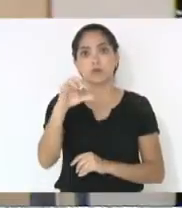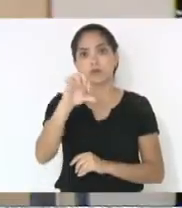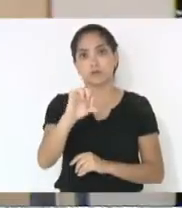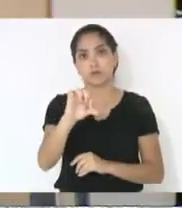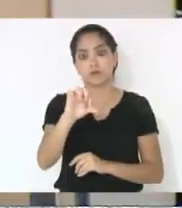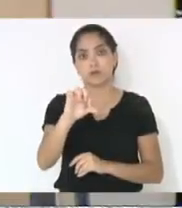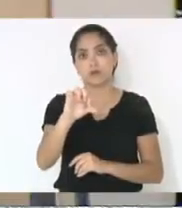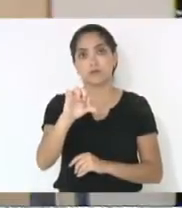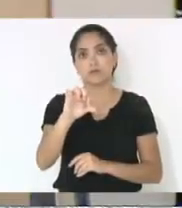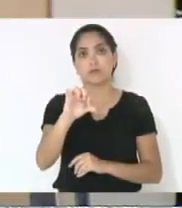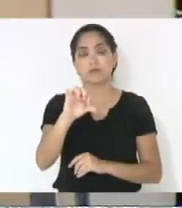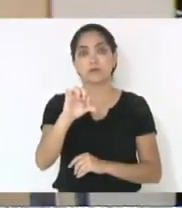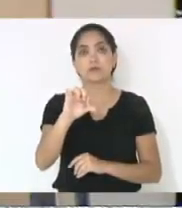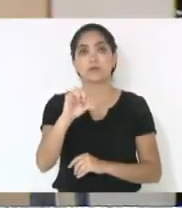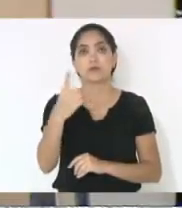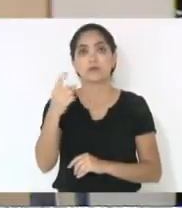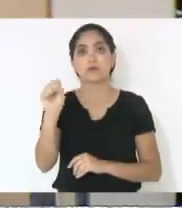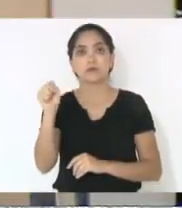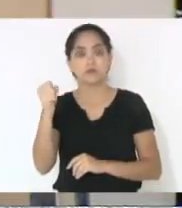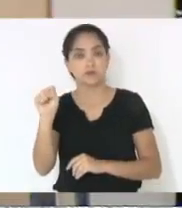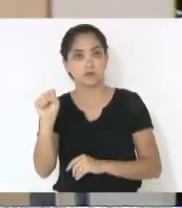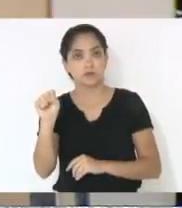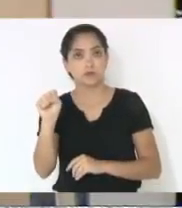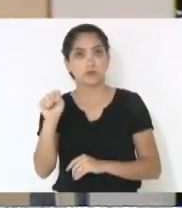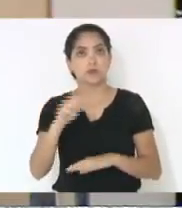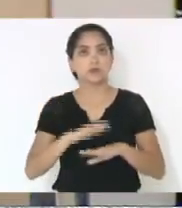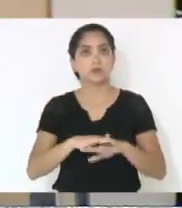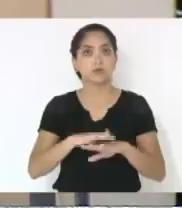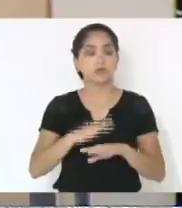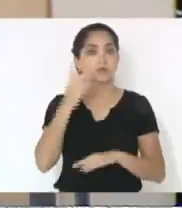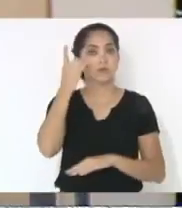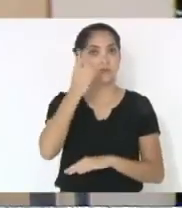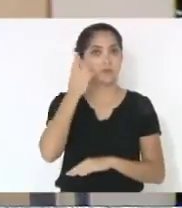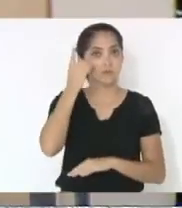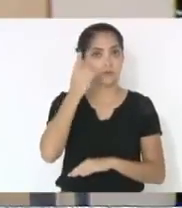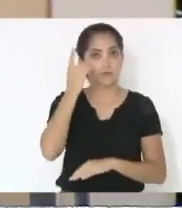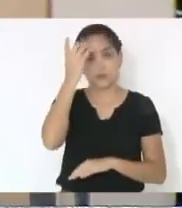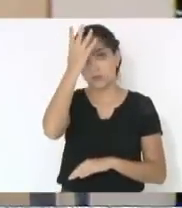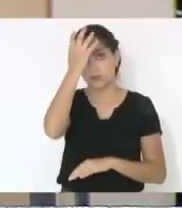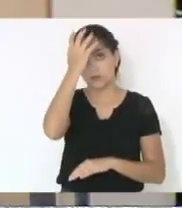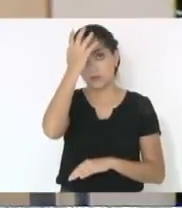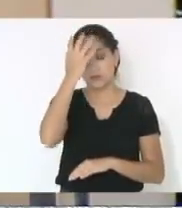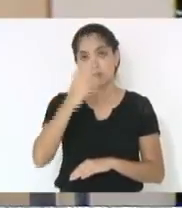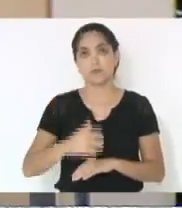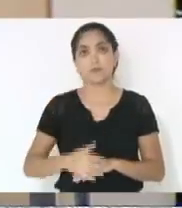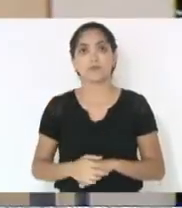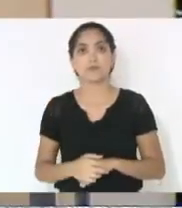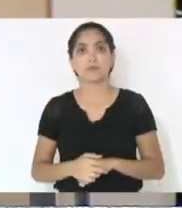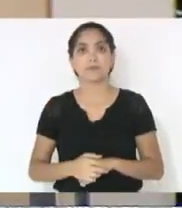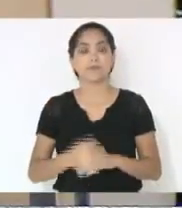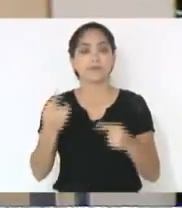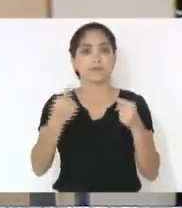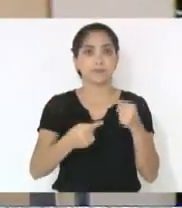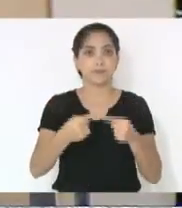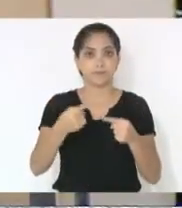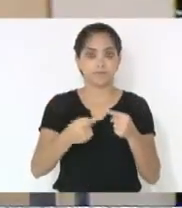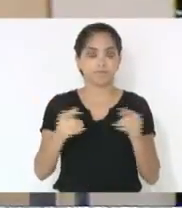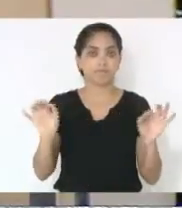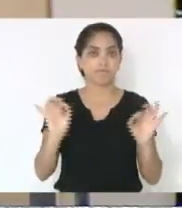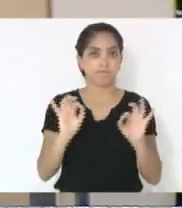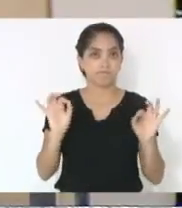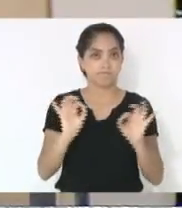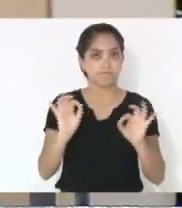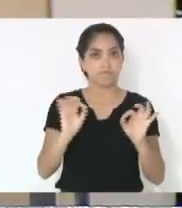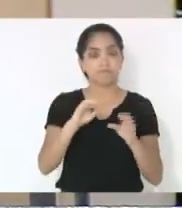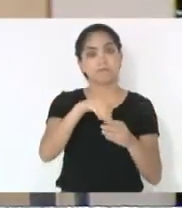.2018, de autoria do deputado Ismael dos Santos. Em discussão, não havendo quem queira